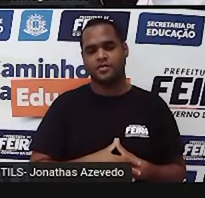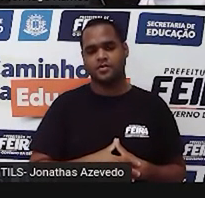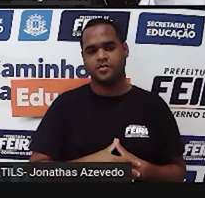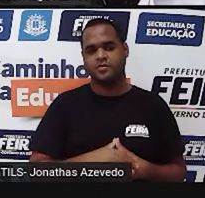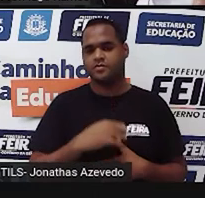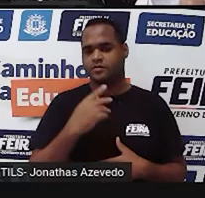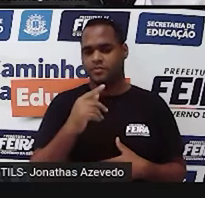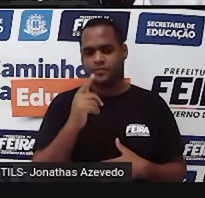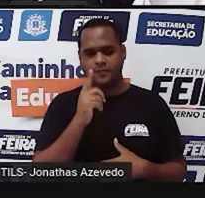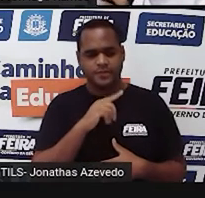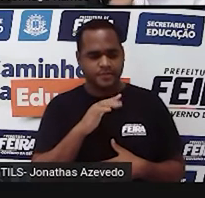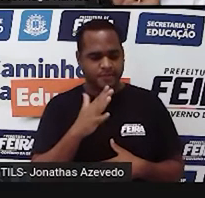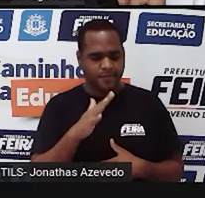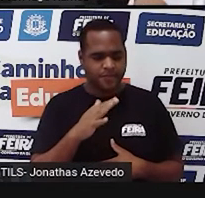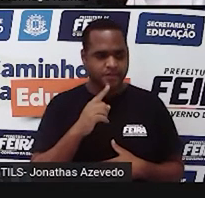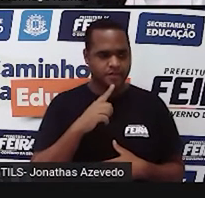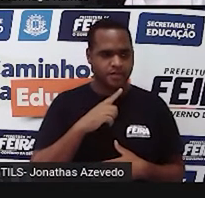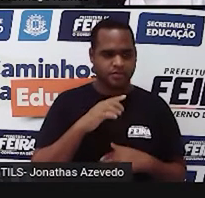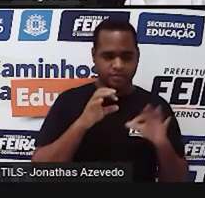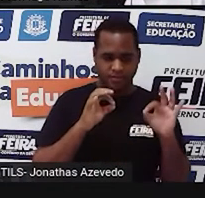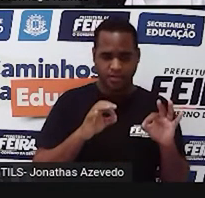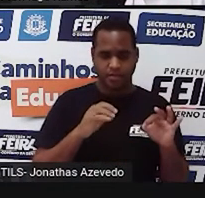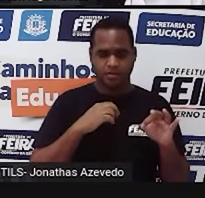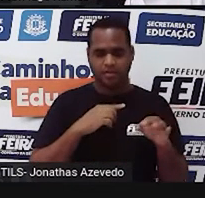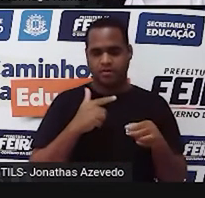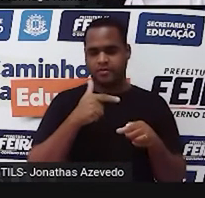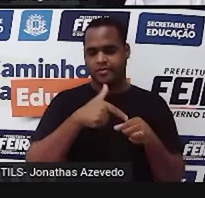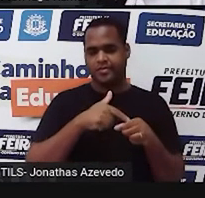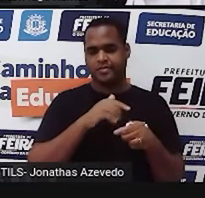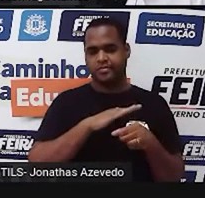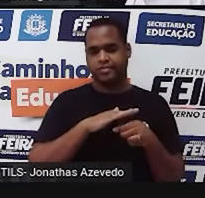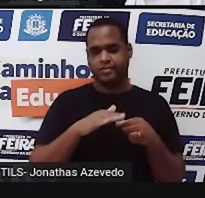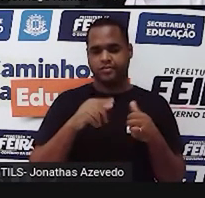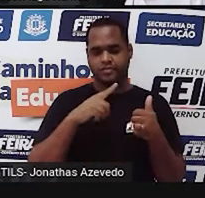abasteceu uma certa quantidade de combustível.